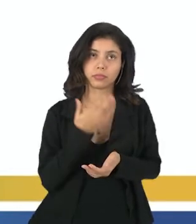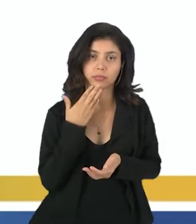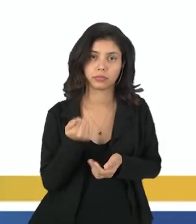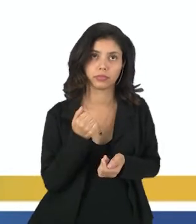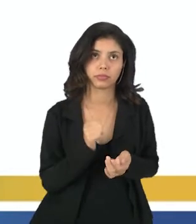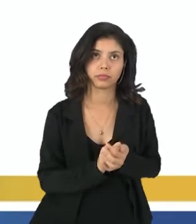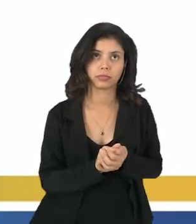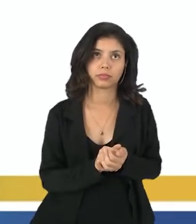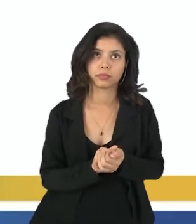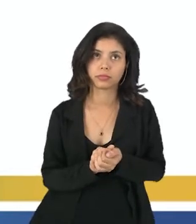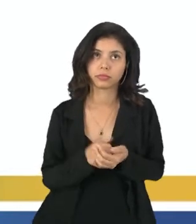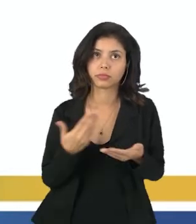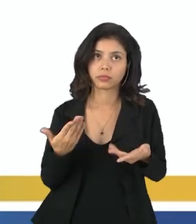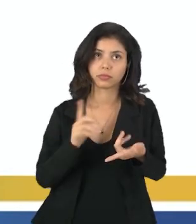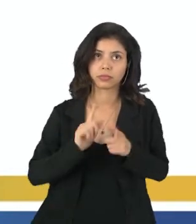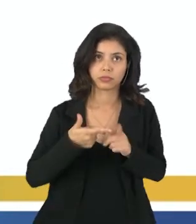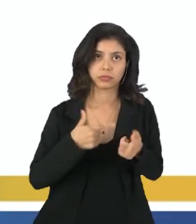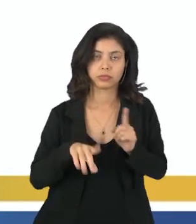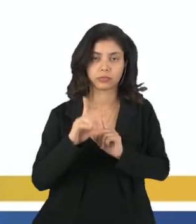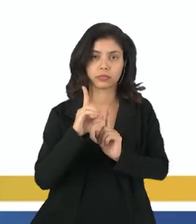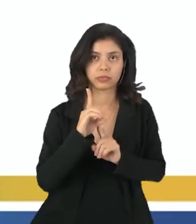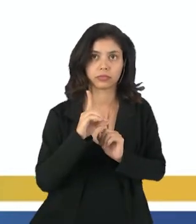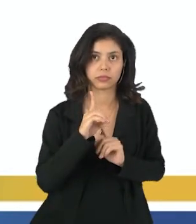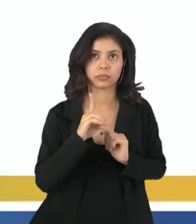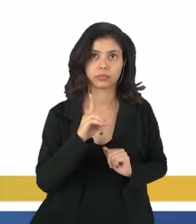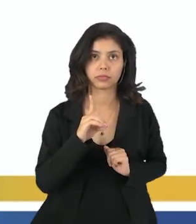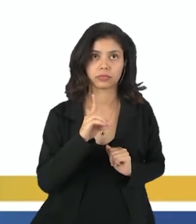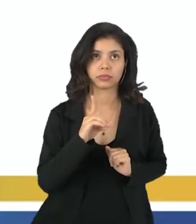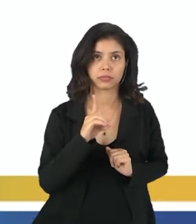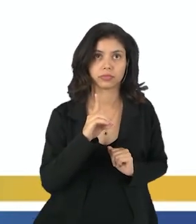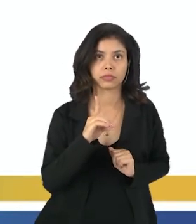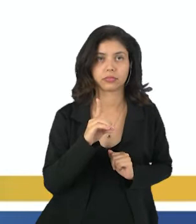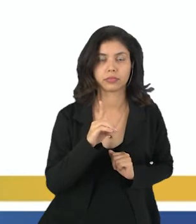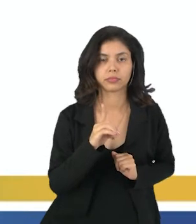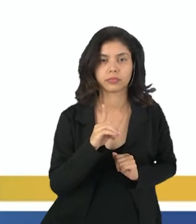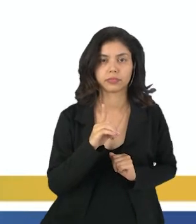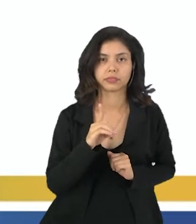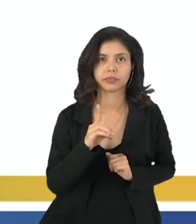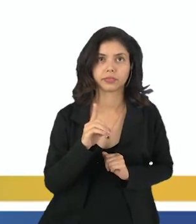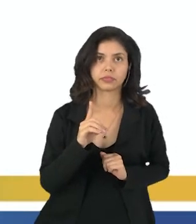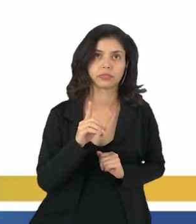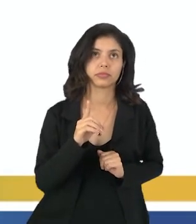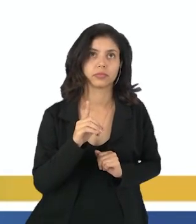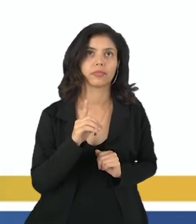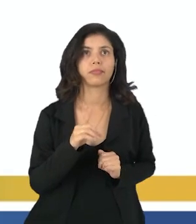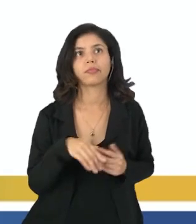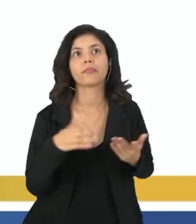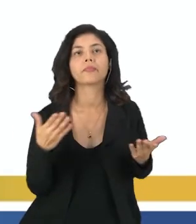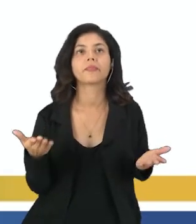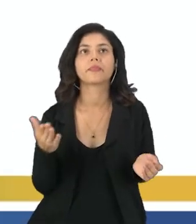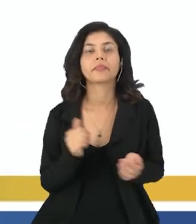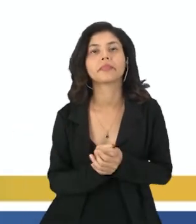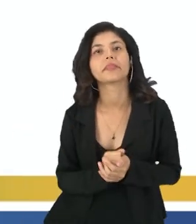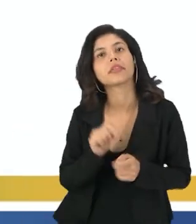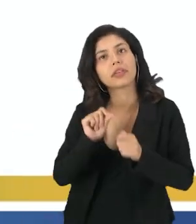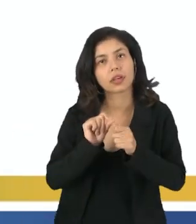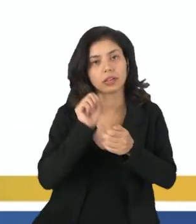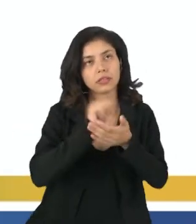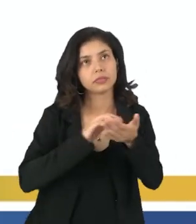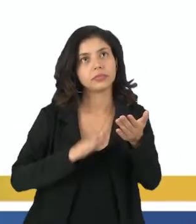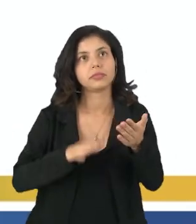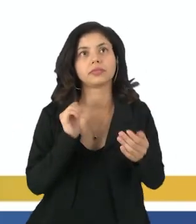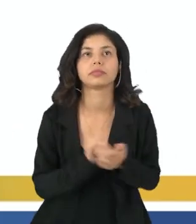ambiente com maiores facilidades. Então, nós temos aí que o nosso gabarito é 1 e 3, portanto, letra D. Vou fazer mais um